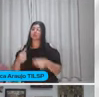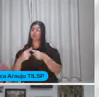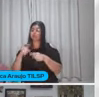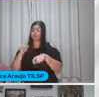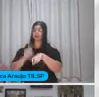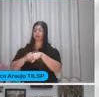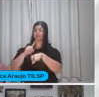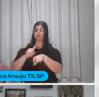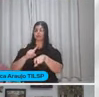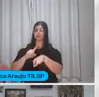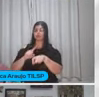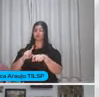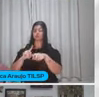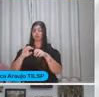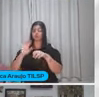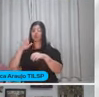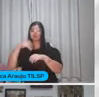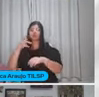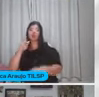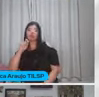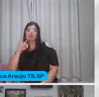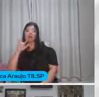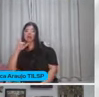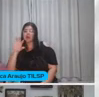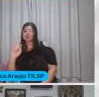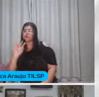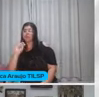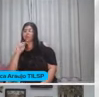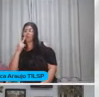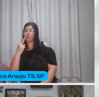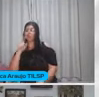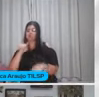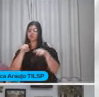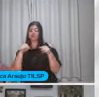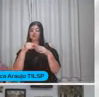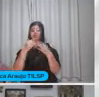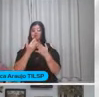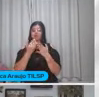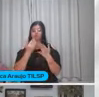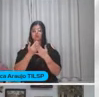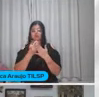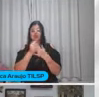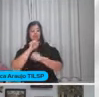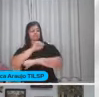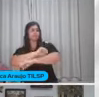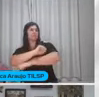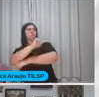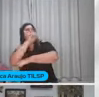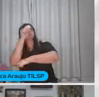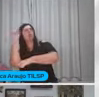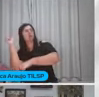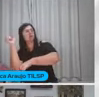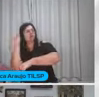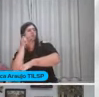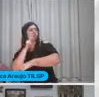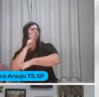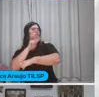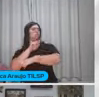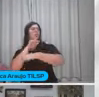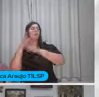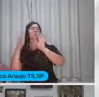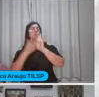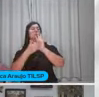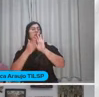momento De estar ali Do lado de fora Do pátio Ou na sala de aula O momento Que você abre a janela Propor às